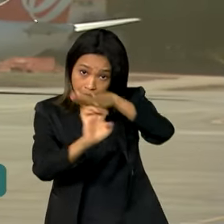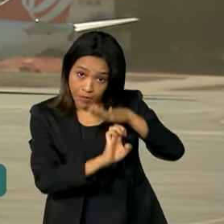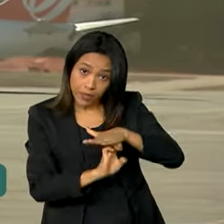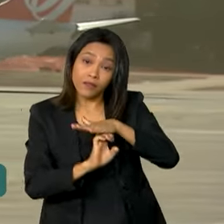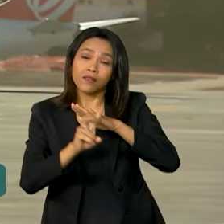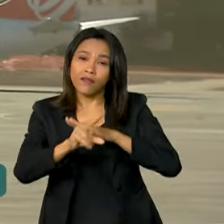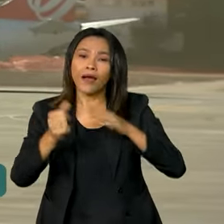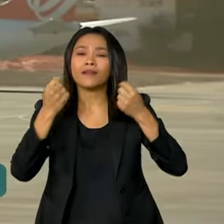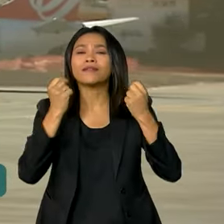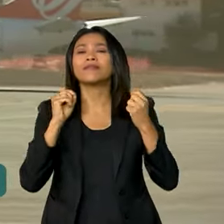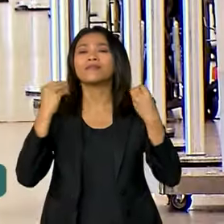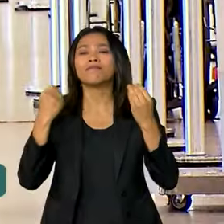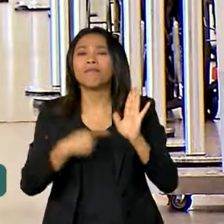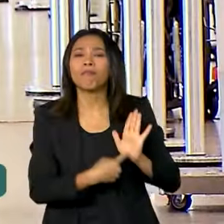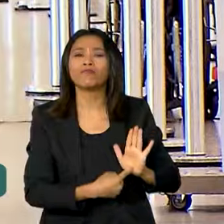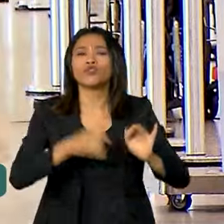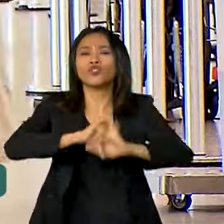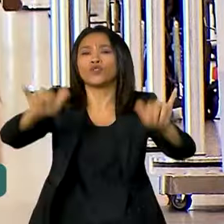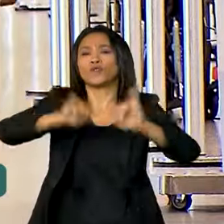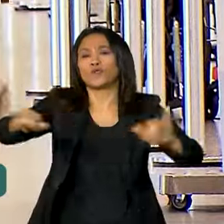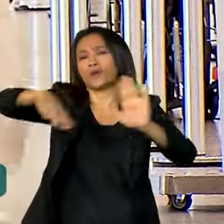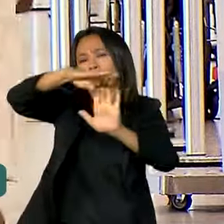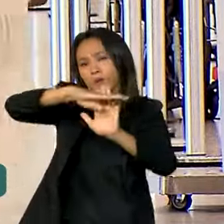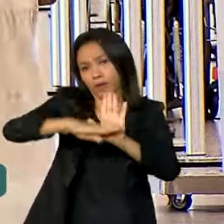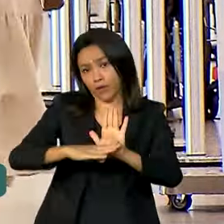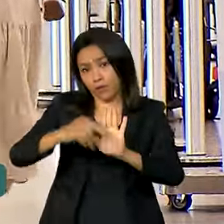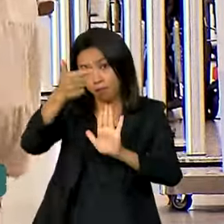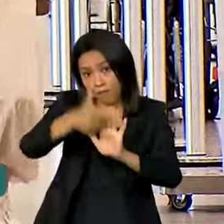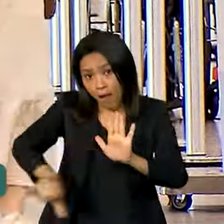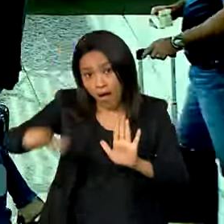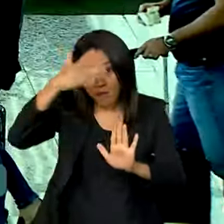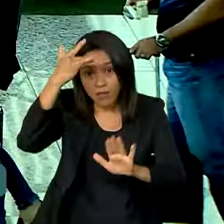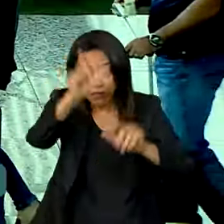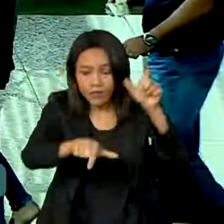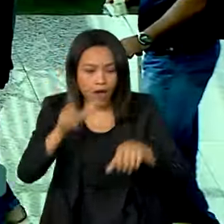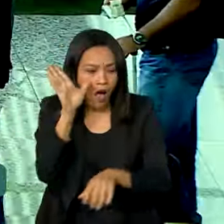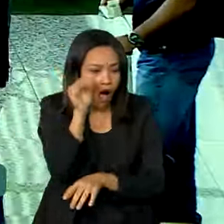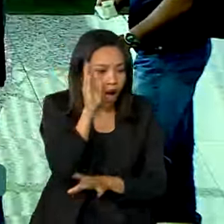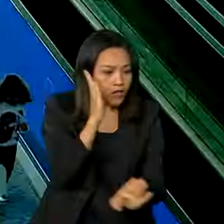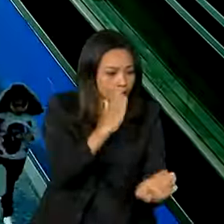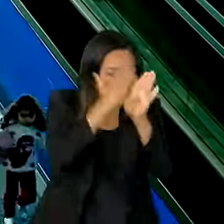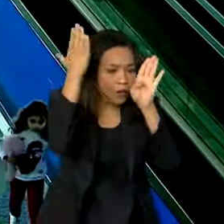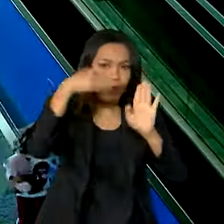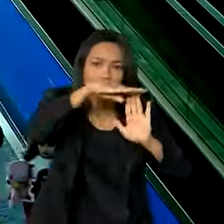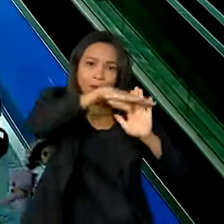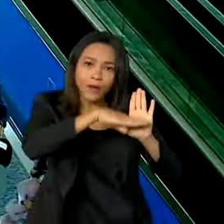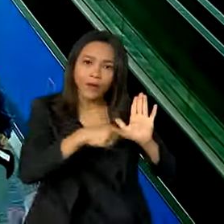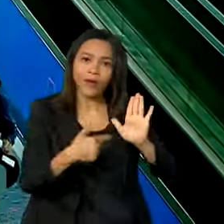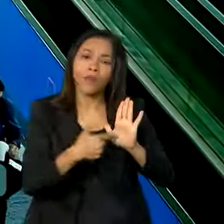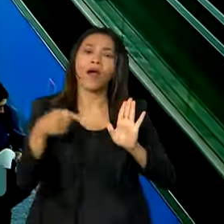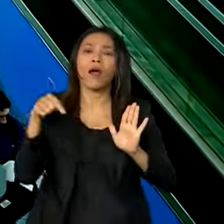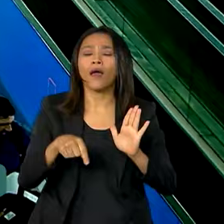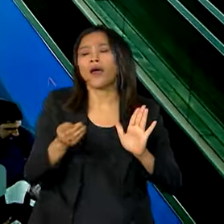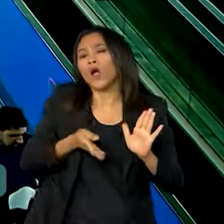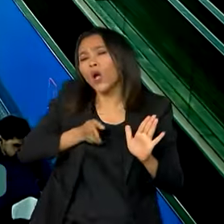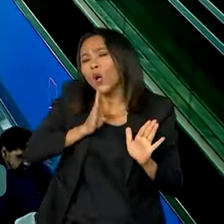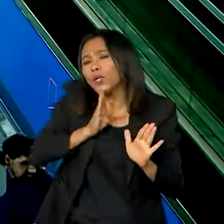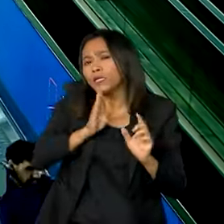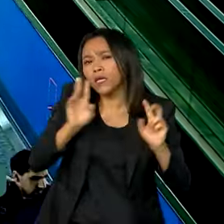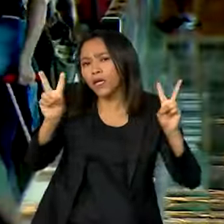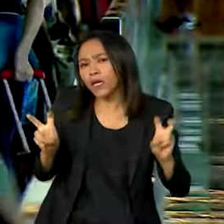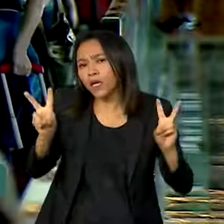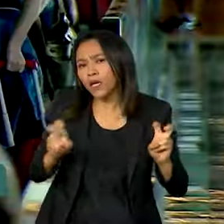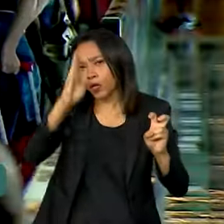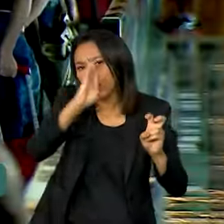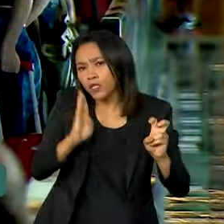visibilidade ao programa, para que mais pessoas o descubram. A nova etapa do Conheça o Brasil Voando